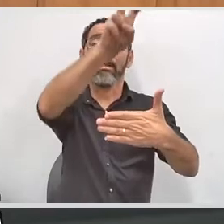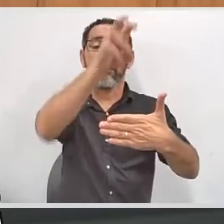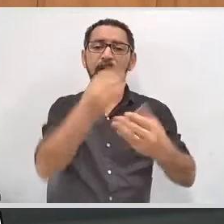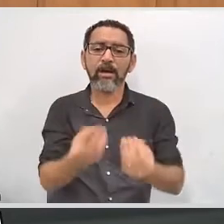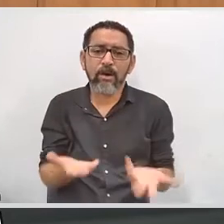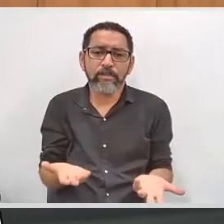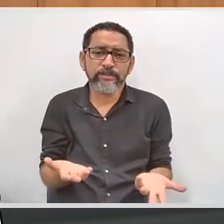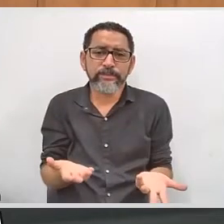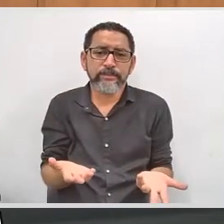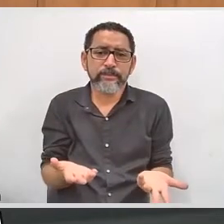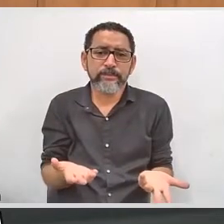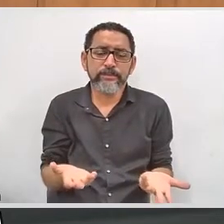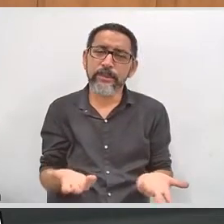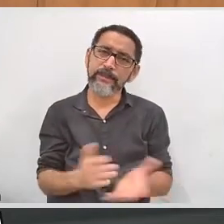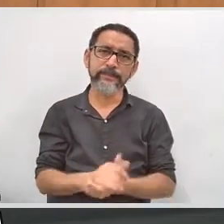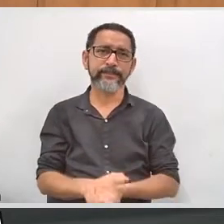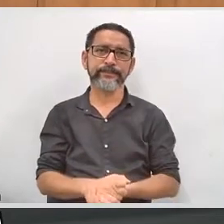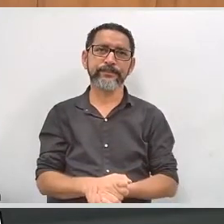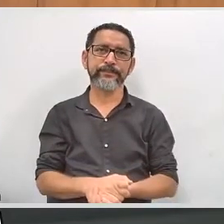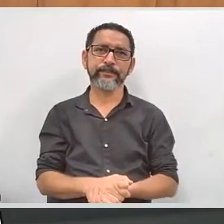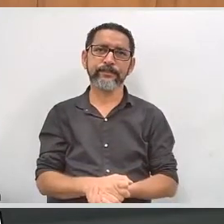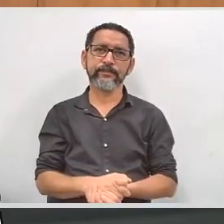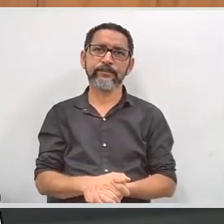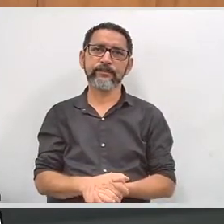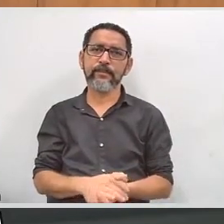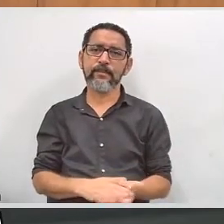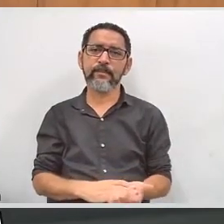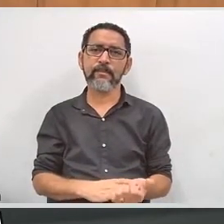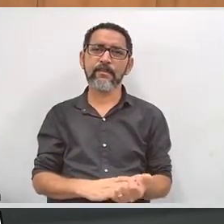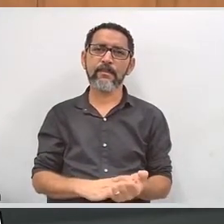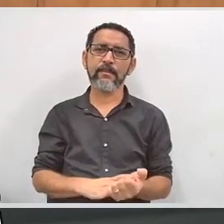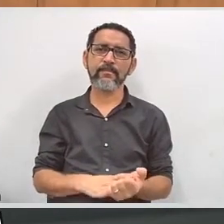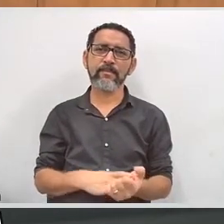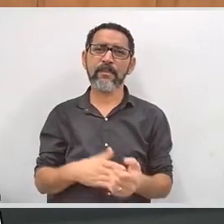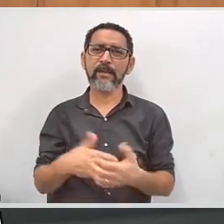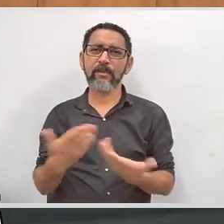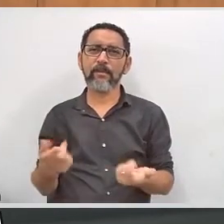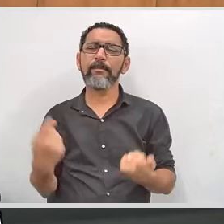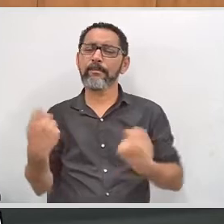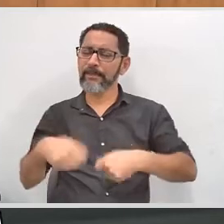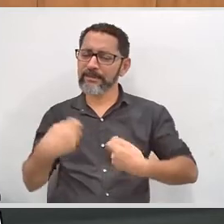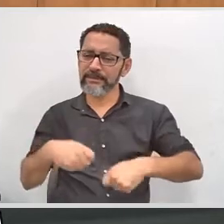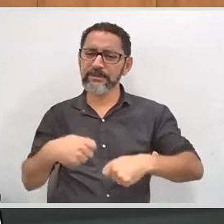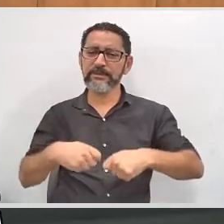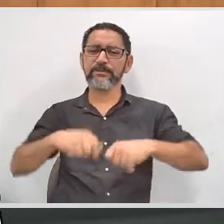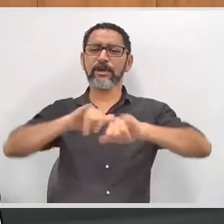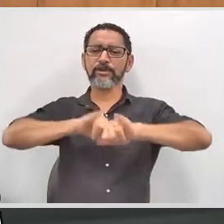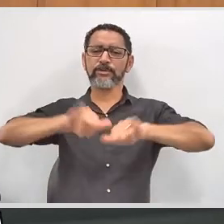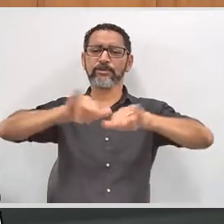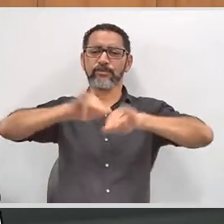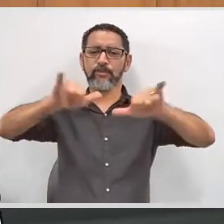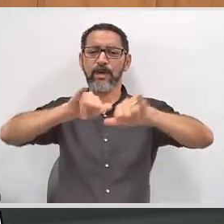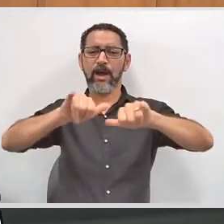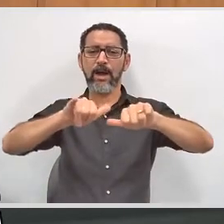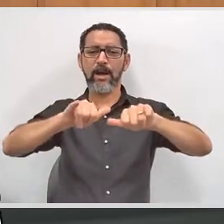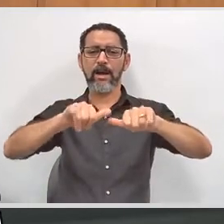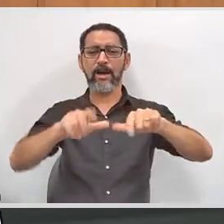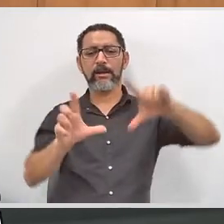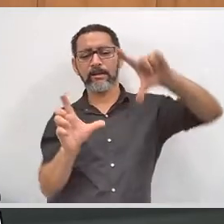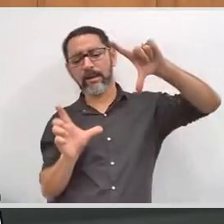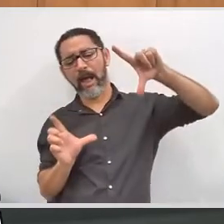existe a sessão de fácil acesso a esse público. São folders, são cartazes que são